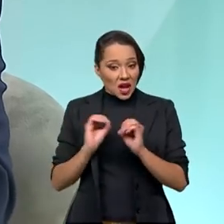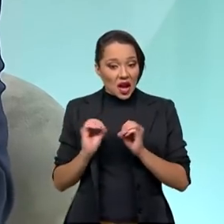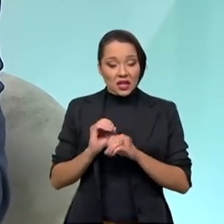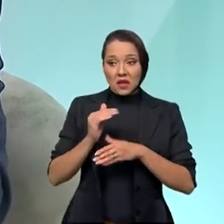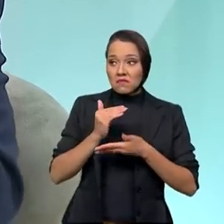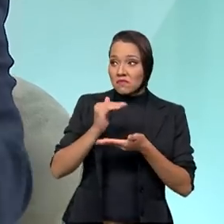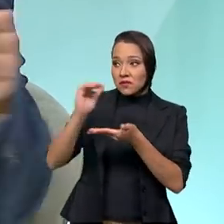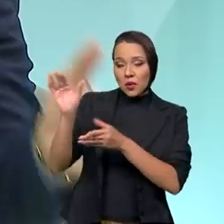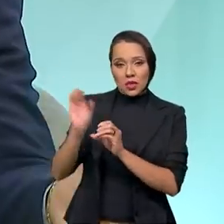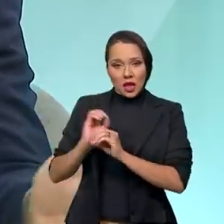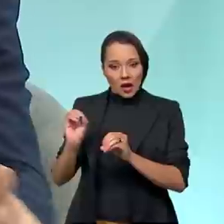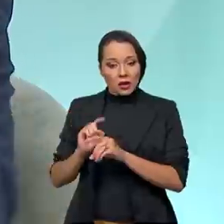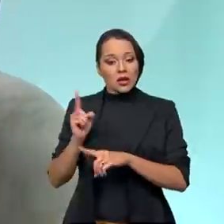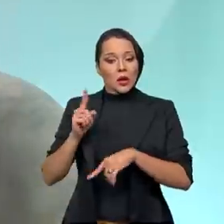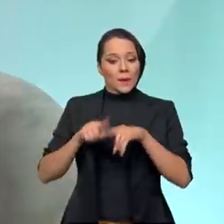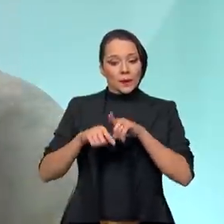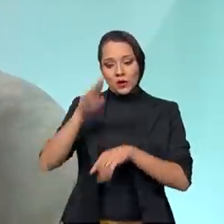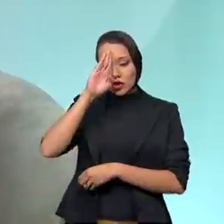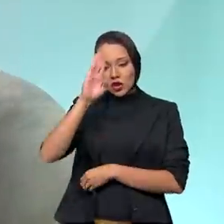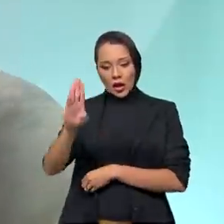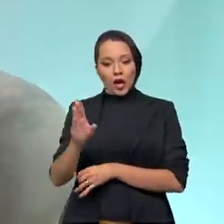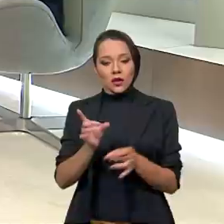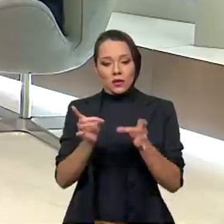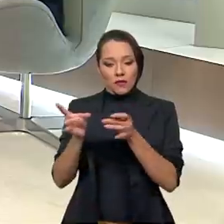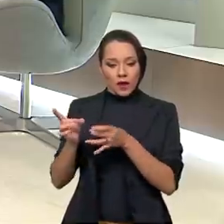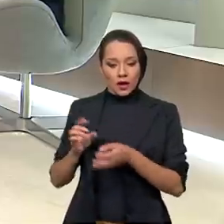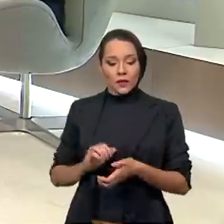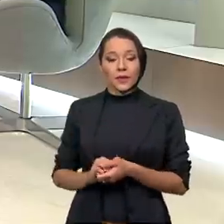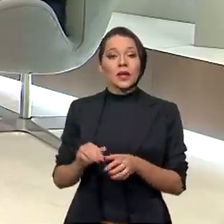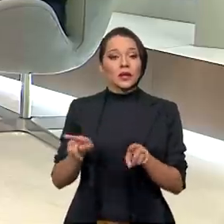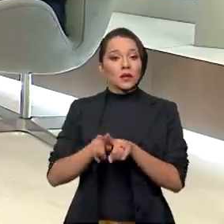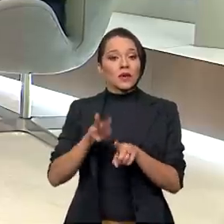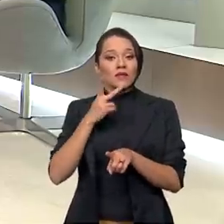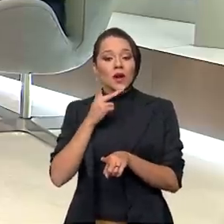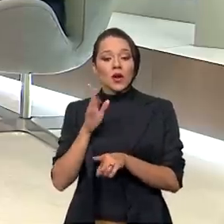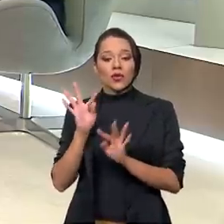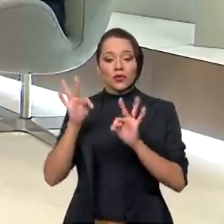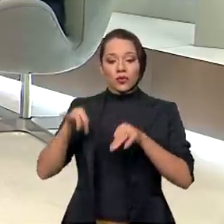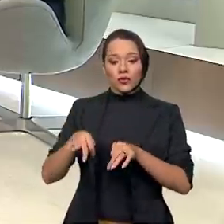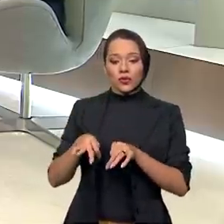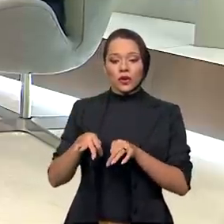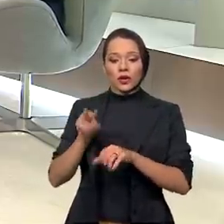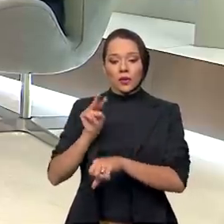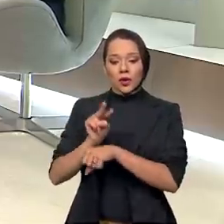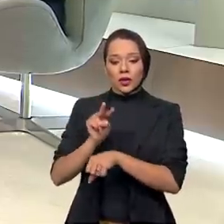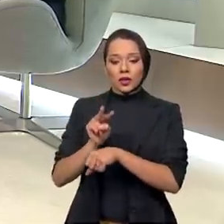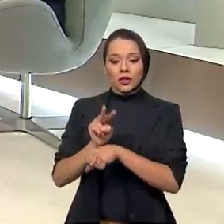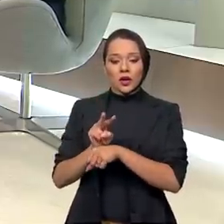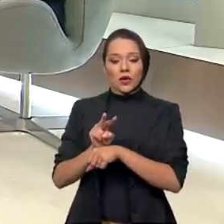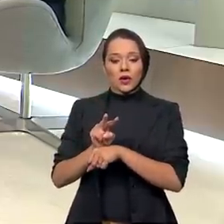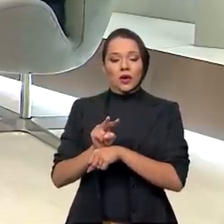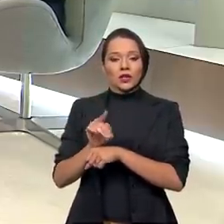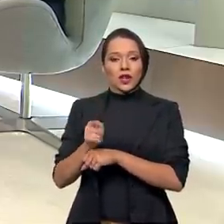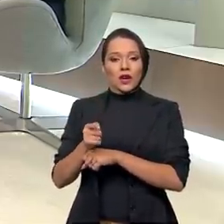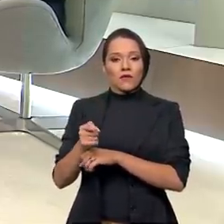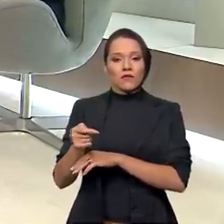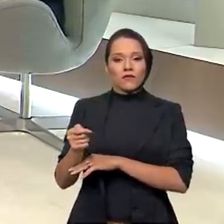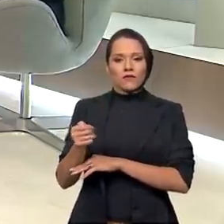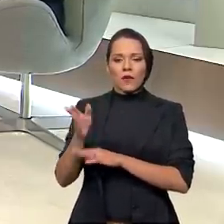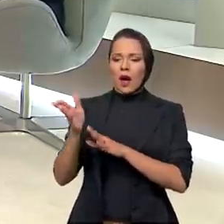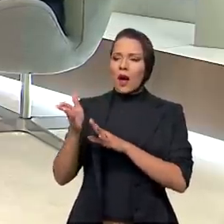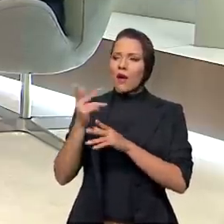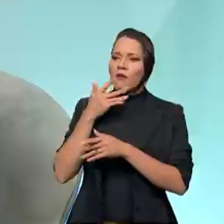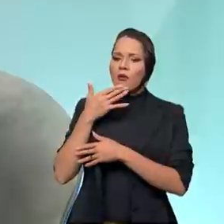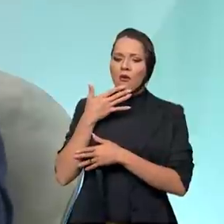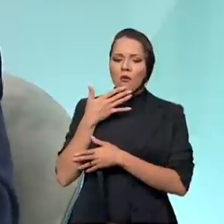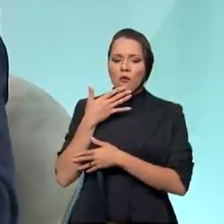sem o distribuidor, né? Então, produtor direto para o revendedor. E tratou também do fim da tutela regulatória de fidelidade à bandeira. Por